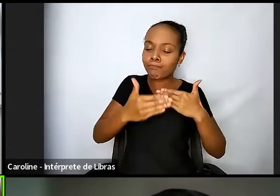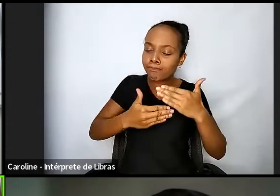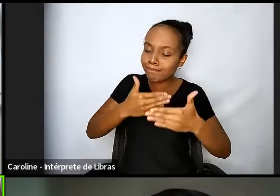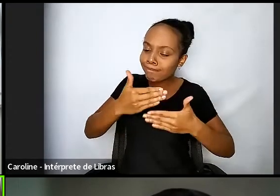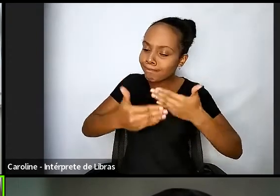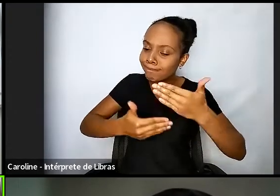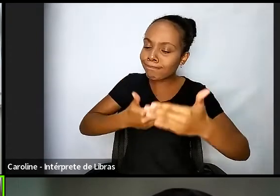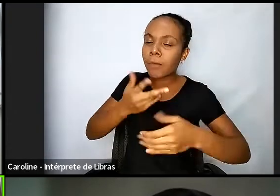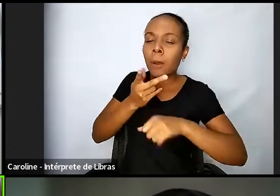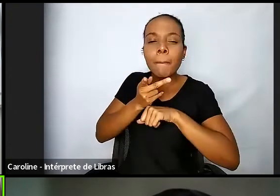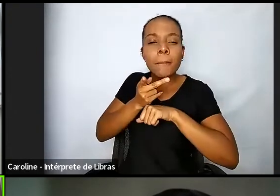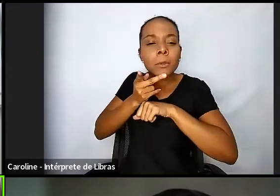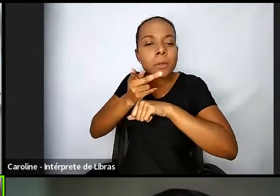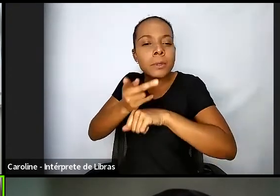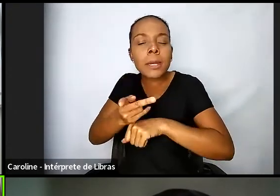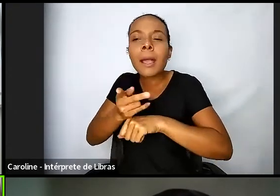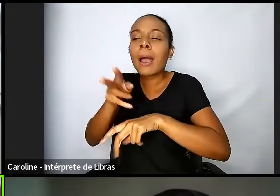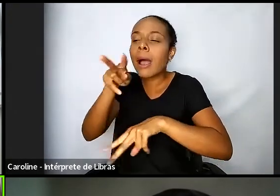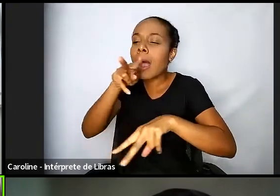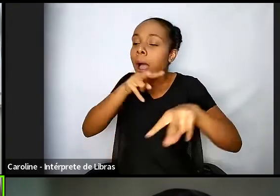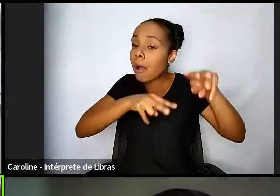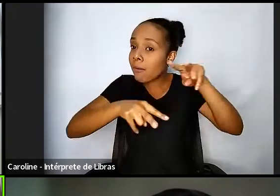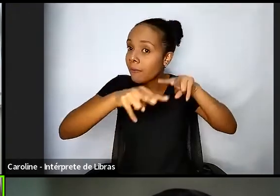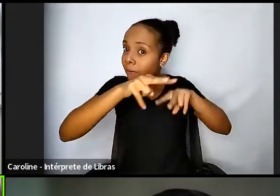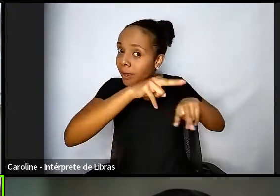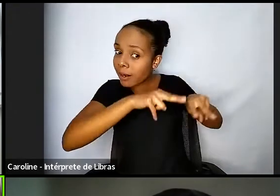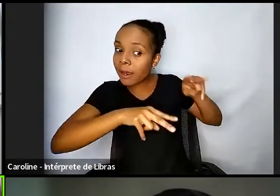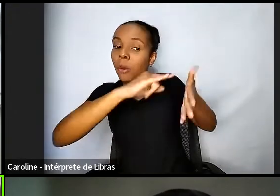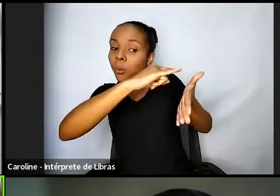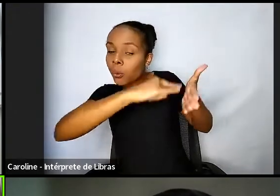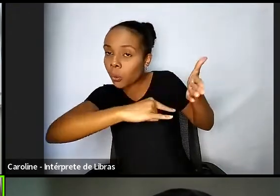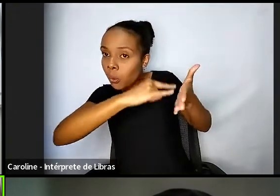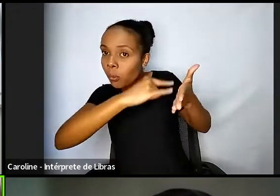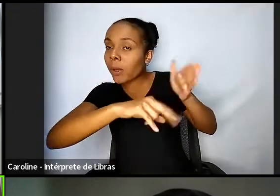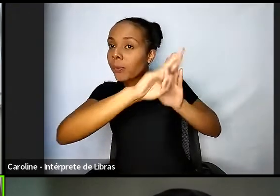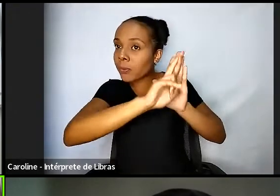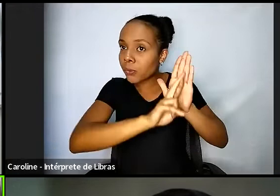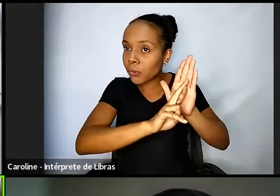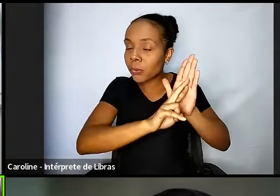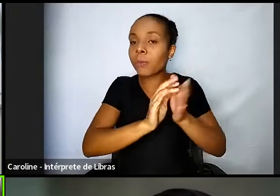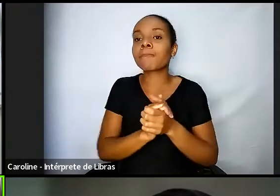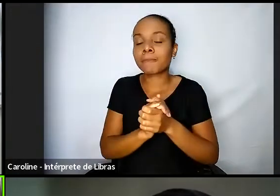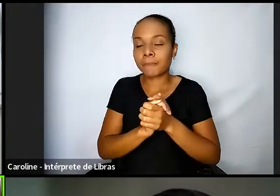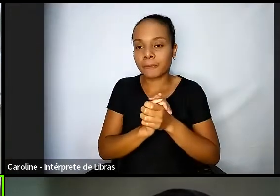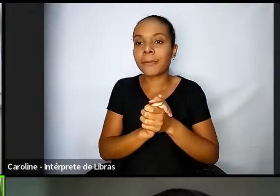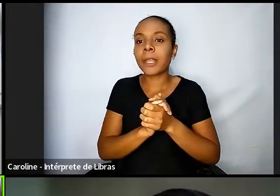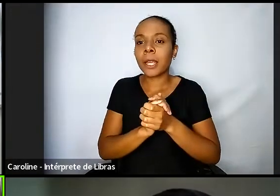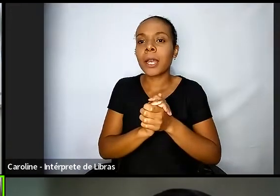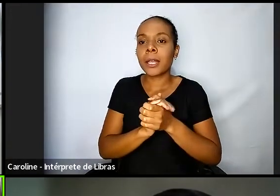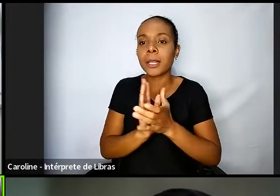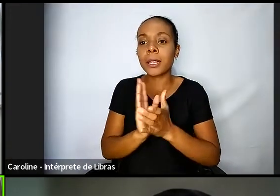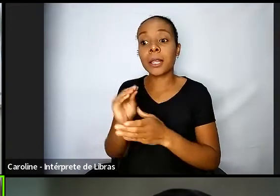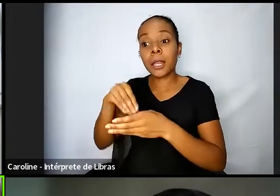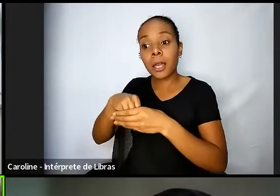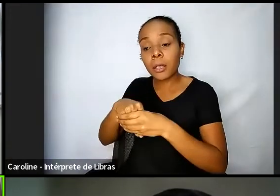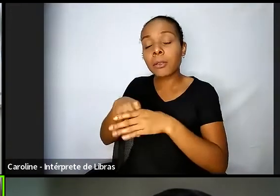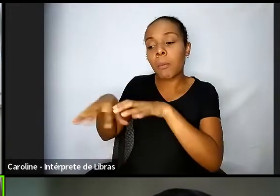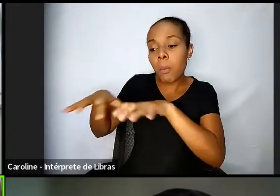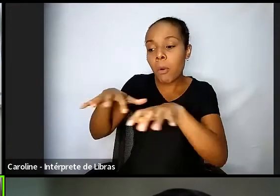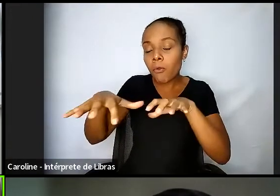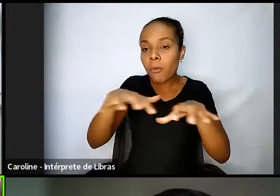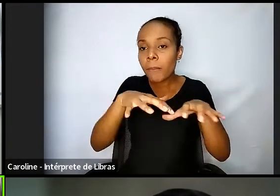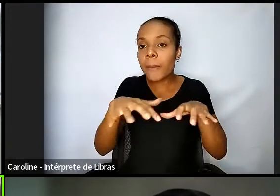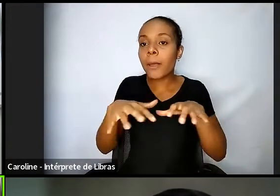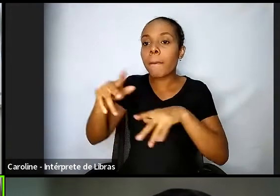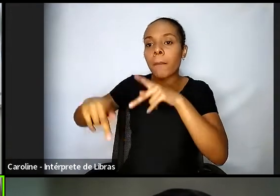avaliar essa resolução dentro do movimento Pop Rua e dentro do sistema de justiça e nós